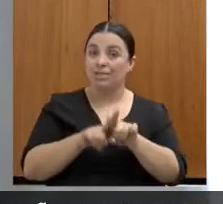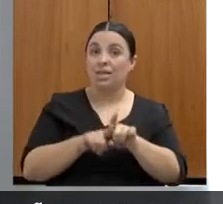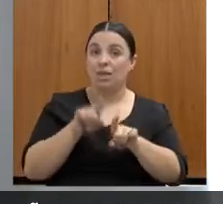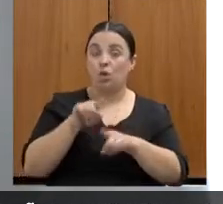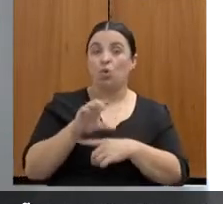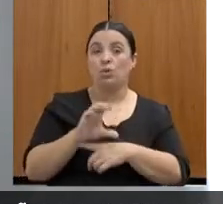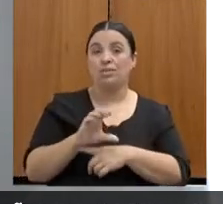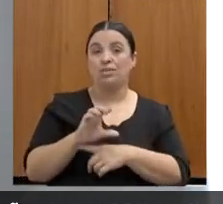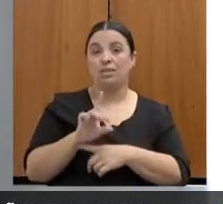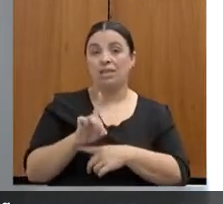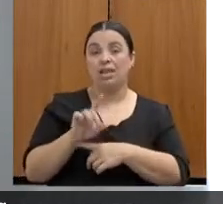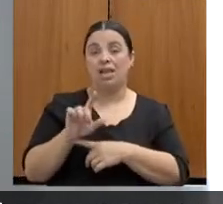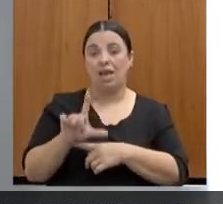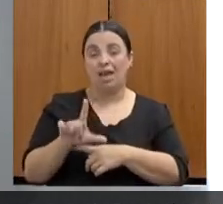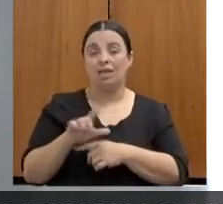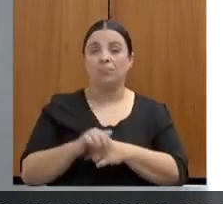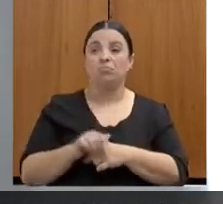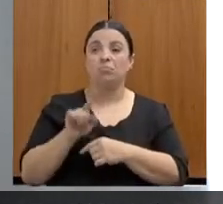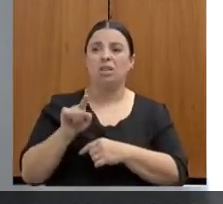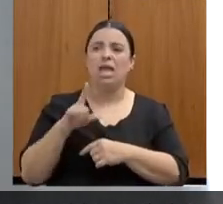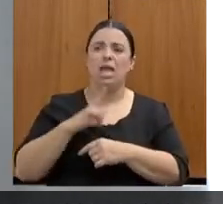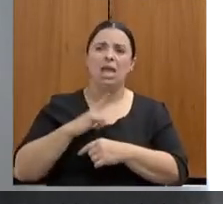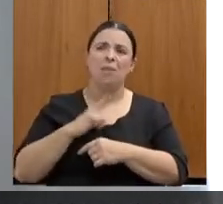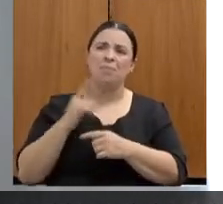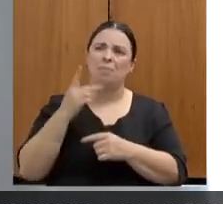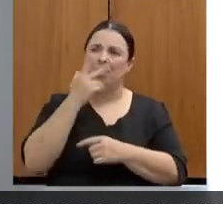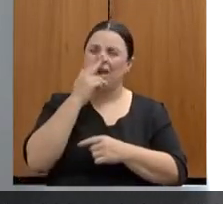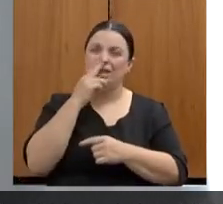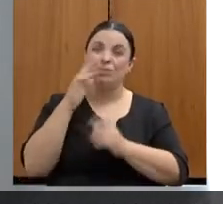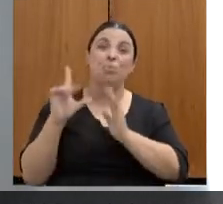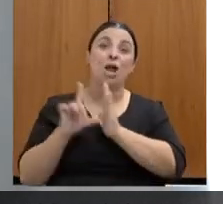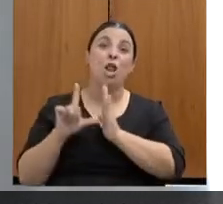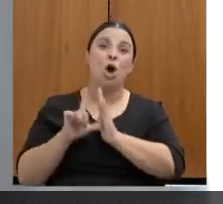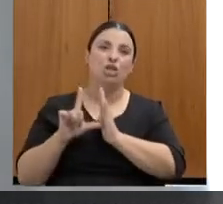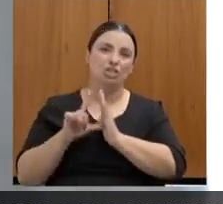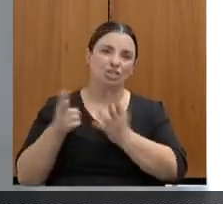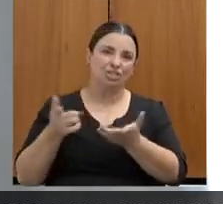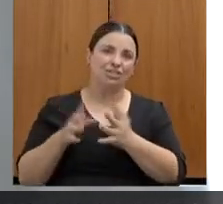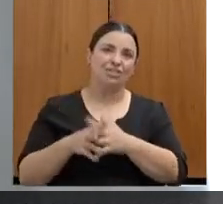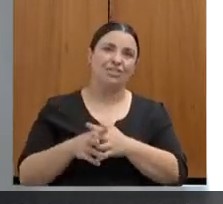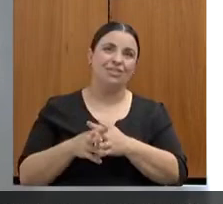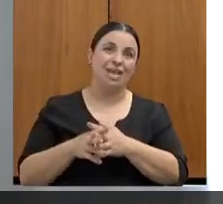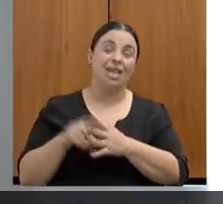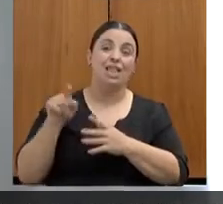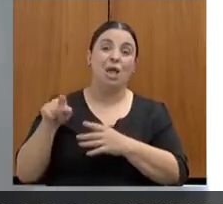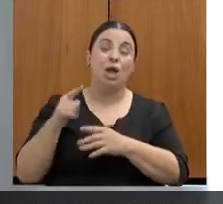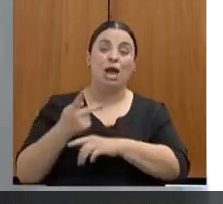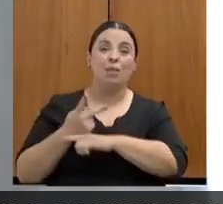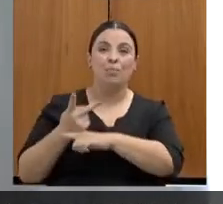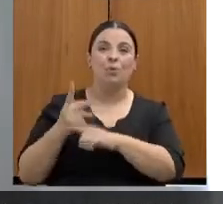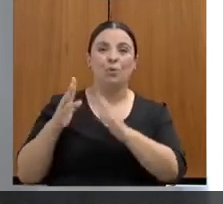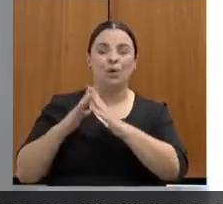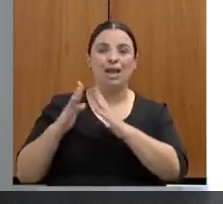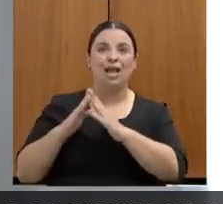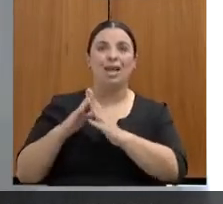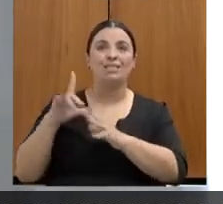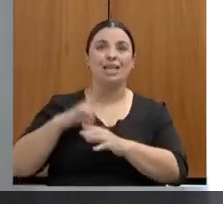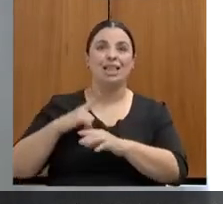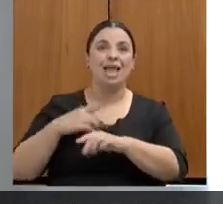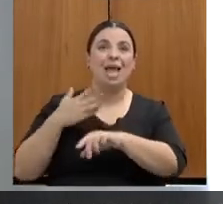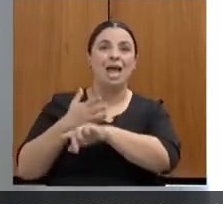espécie de loja. Então, a mulher que procura a casa, ela pode ter acesso ali a essas